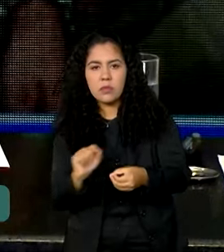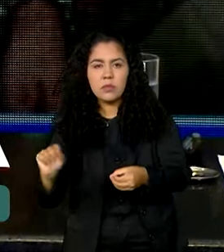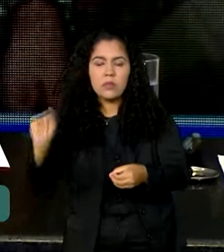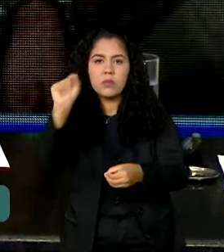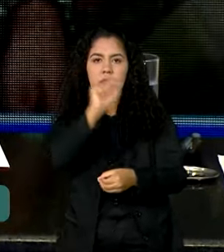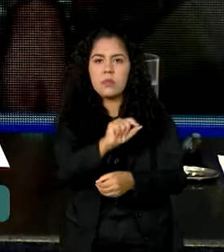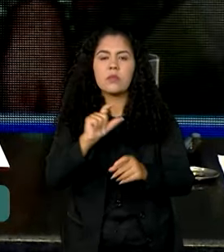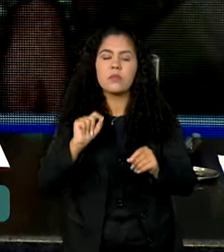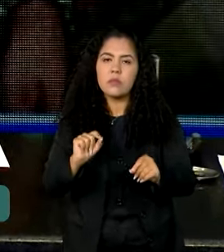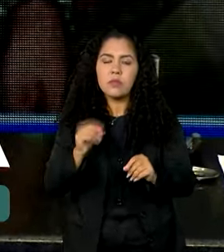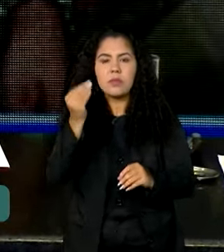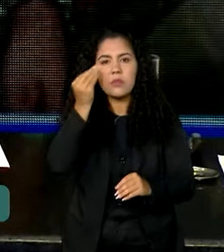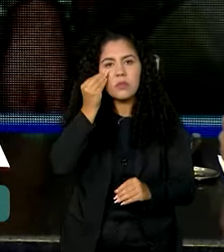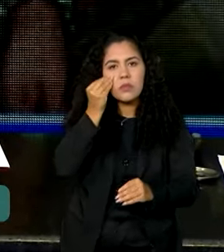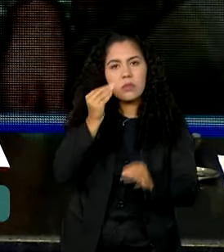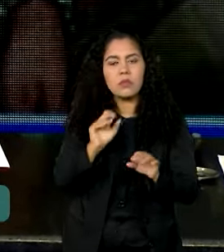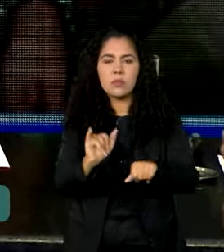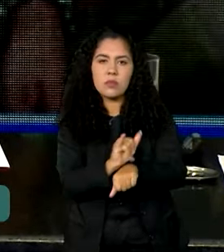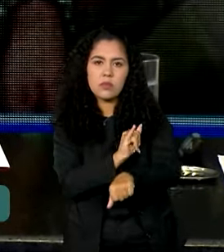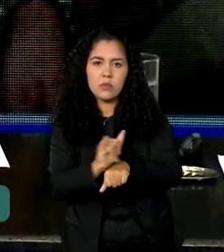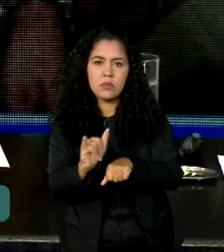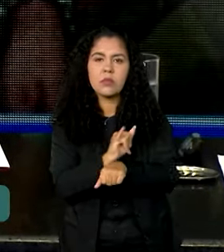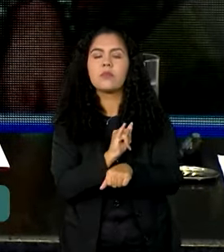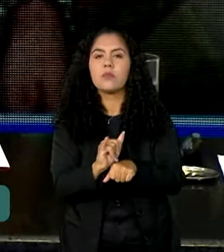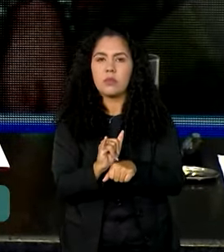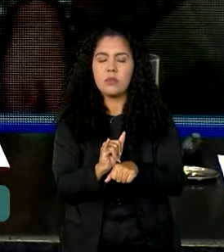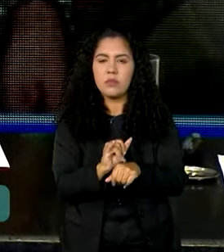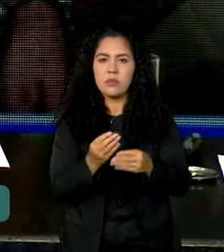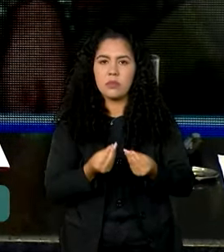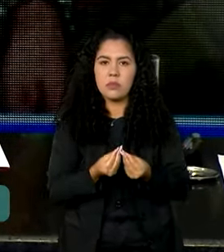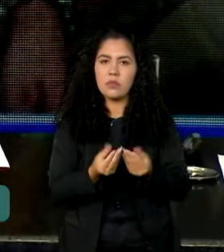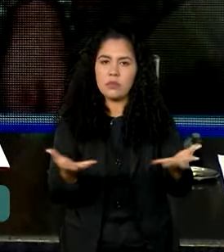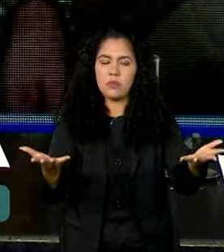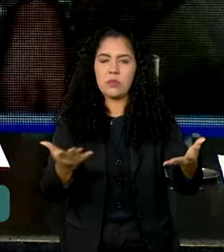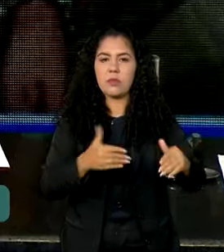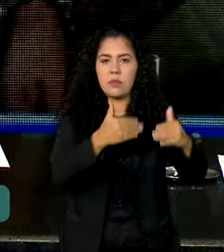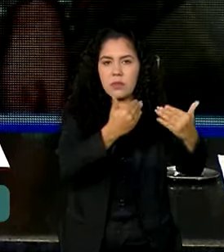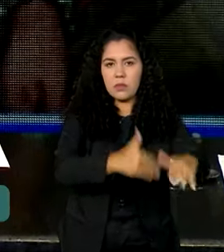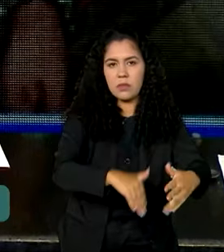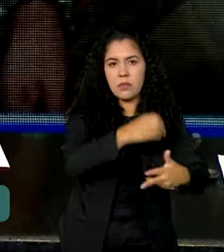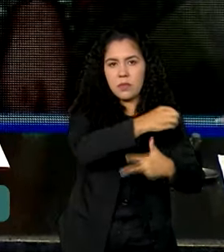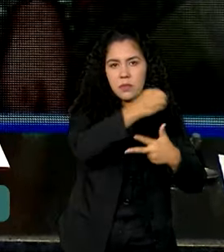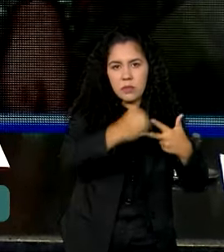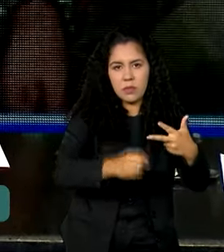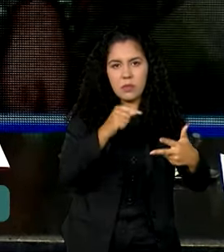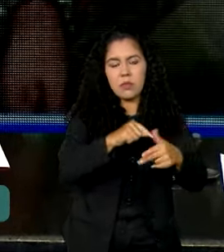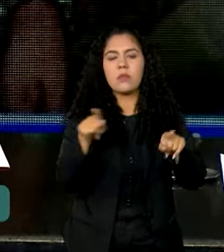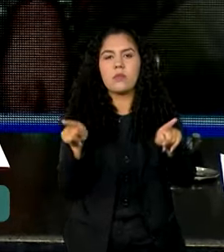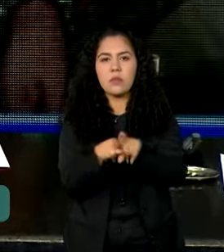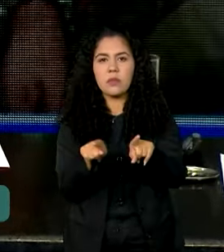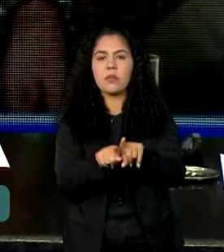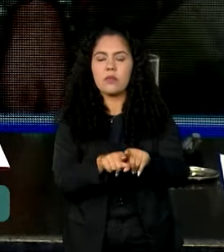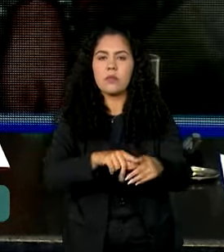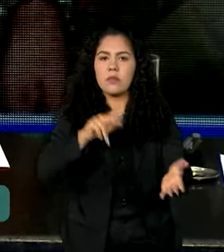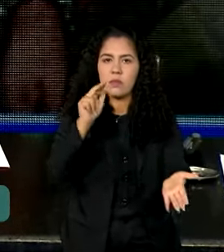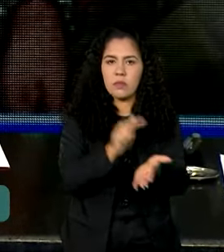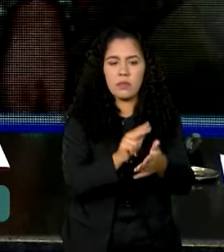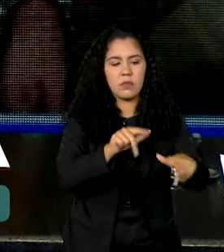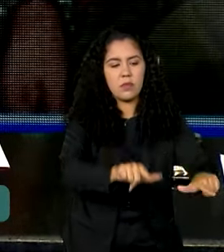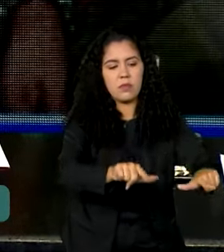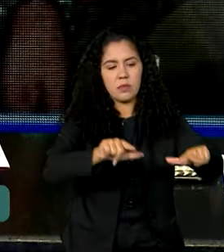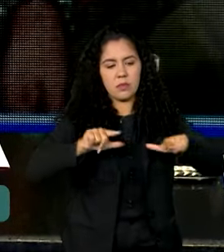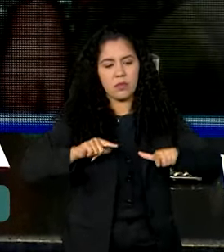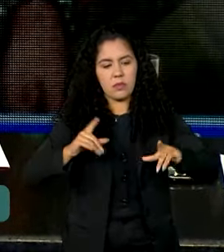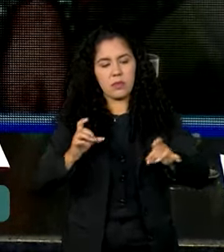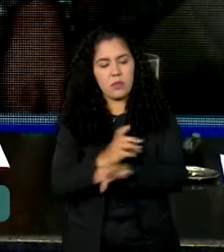com essa convergência, com o Saeb do número de municípios em que o Enem é aplicado, fazendo com que a possibilidade de certificação por meio do